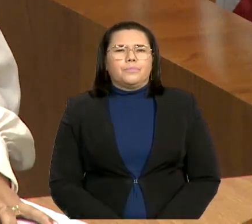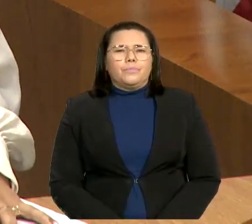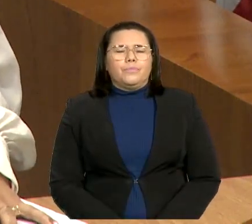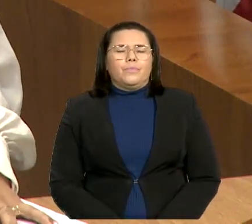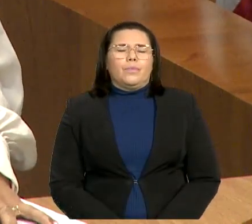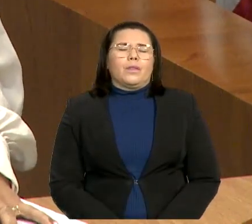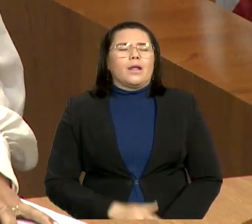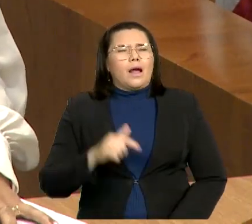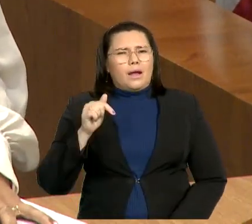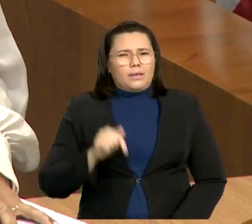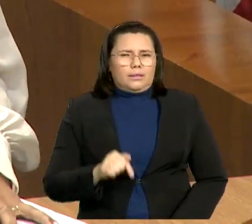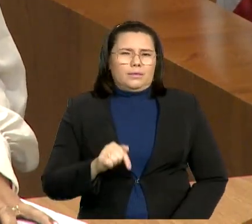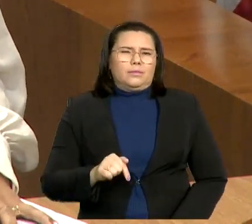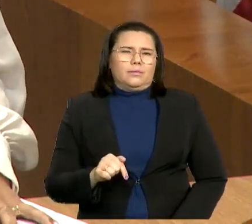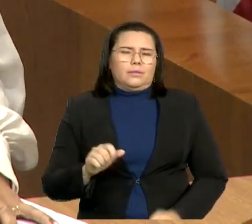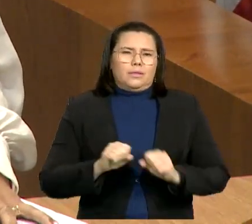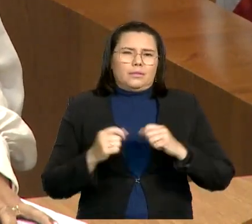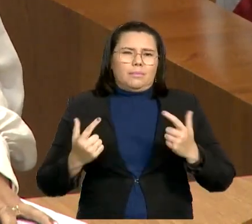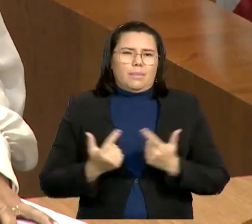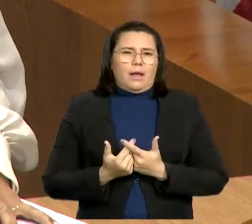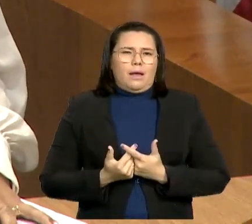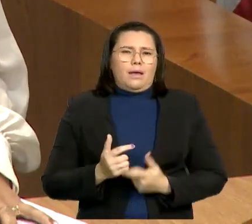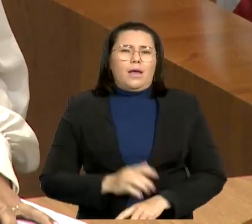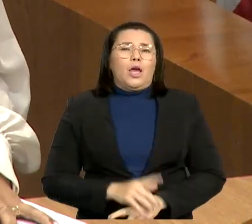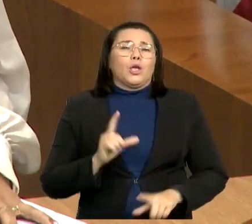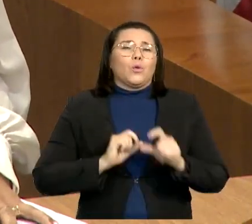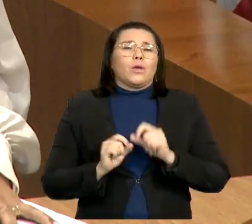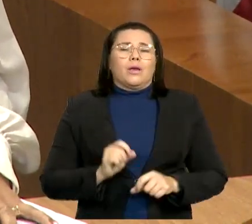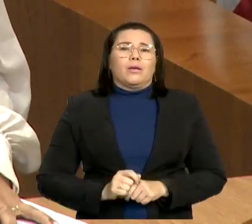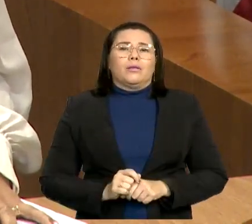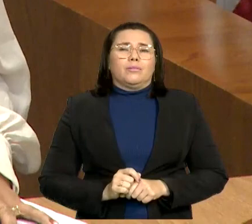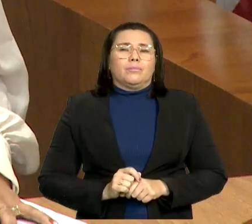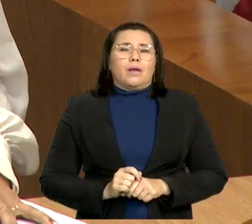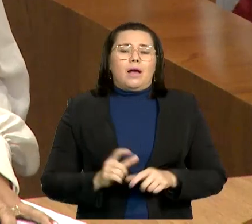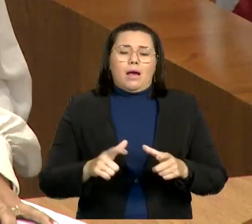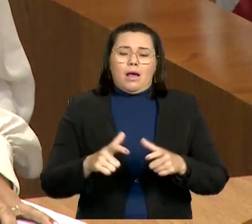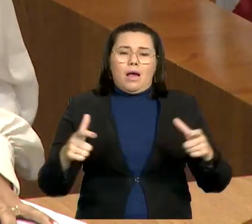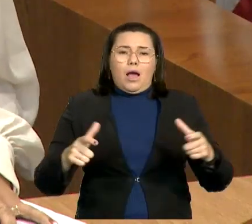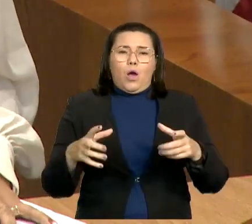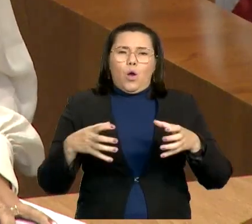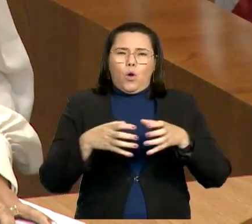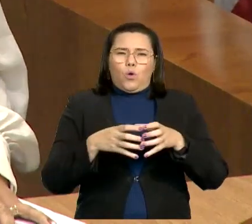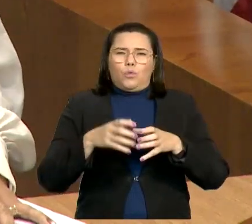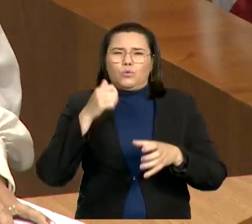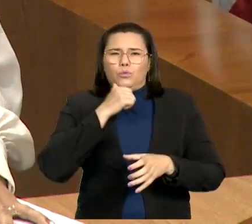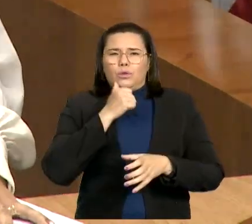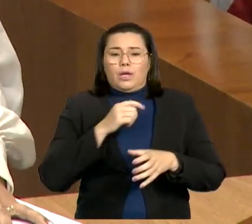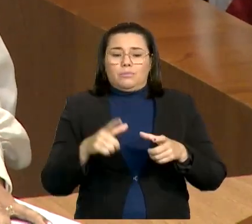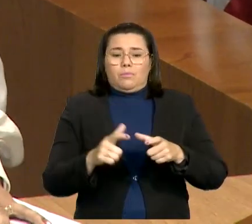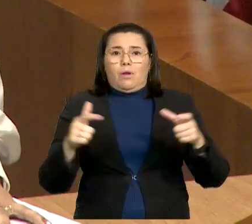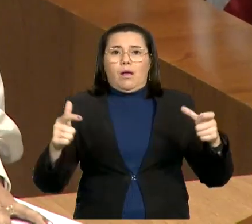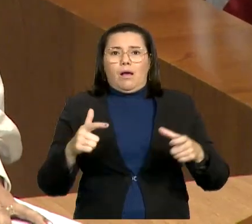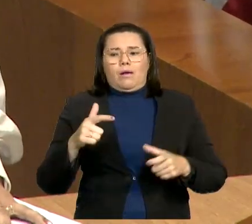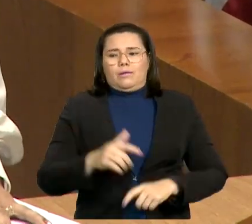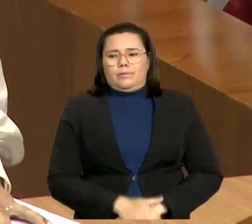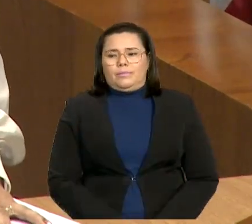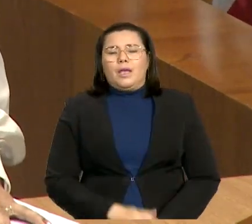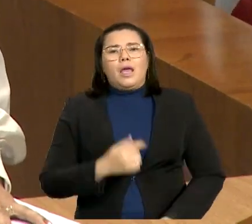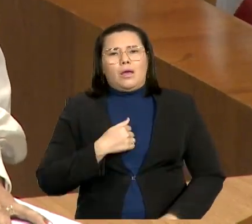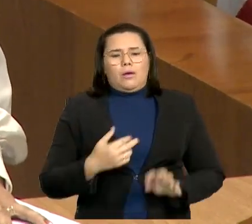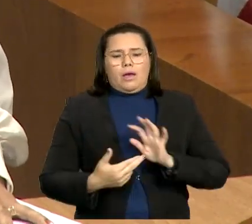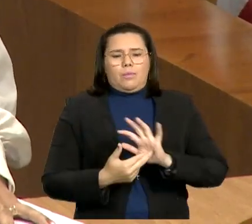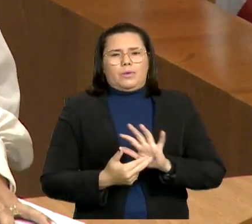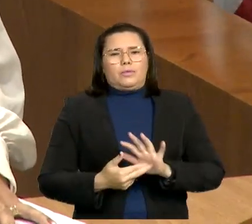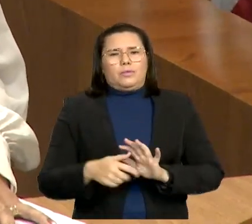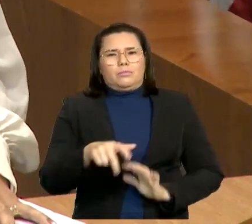história do Maranhão. E um orgulho maior ainda é ter representado e estar representando a minha região, a região do Vale do